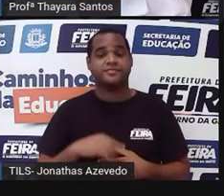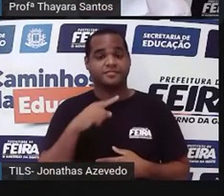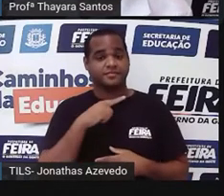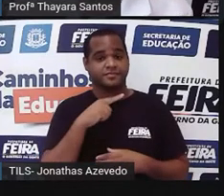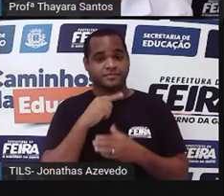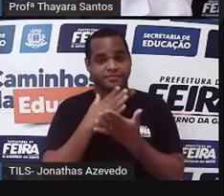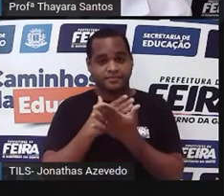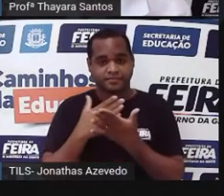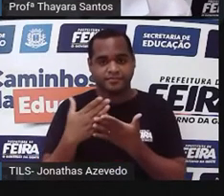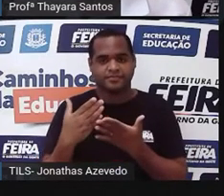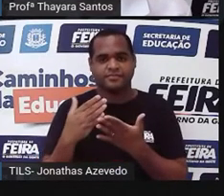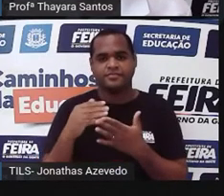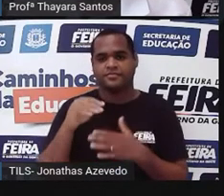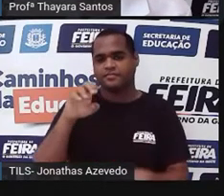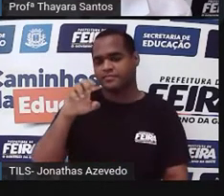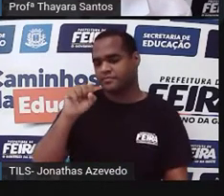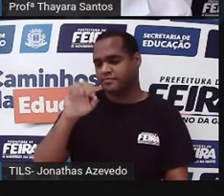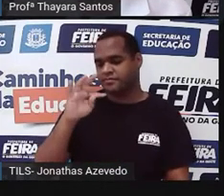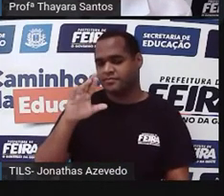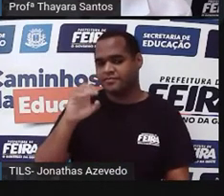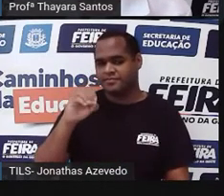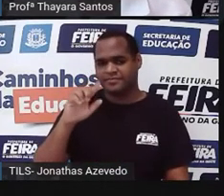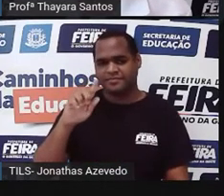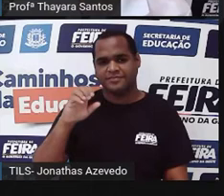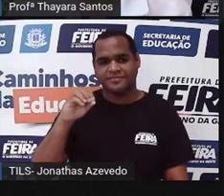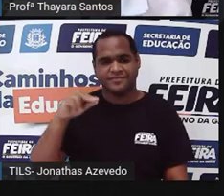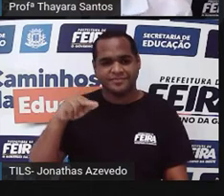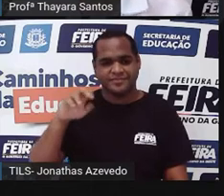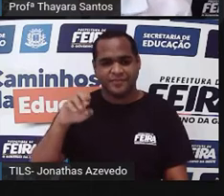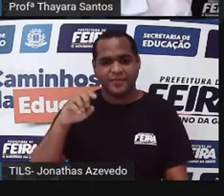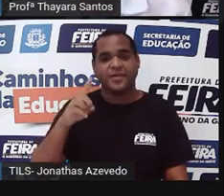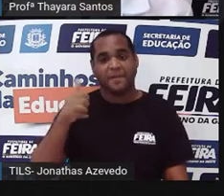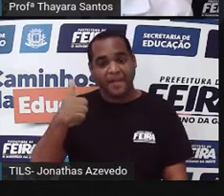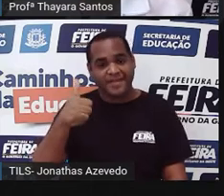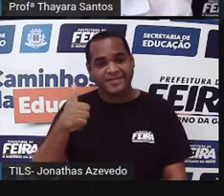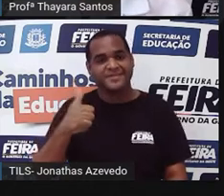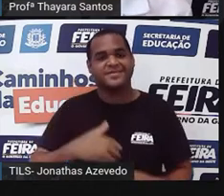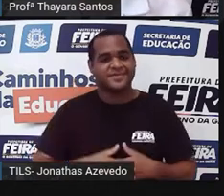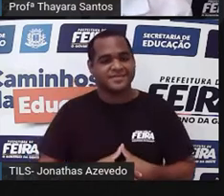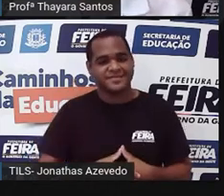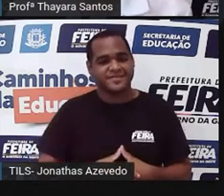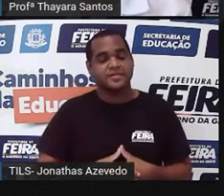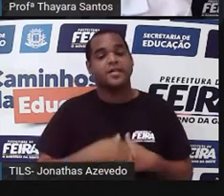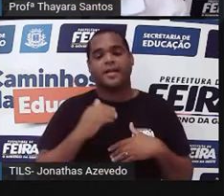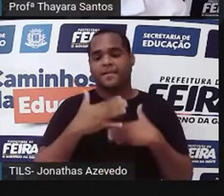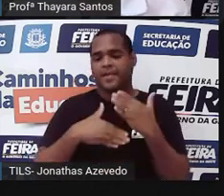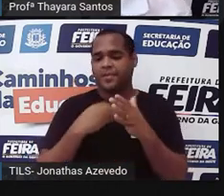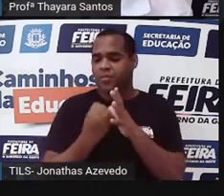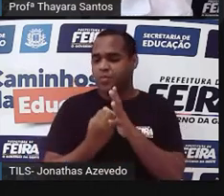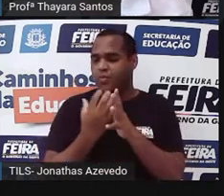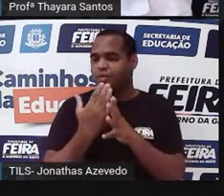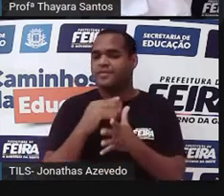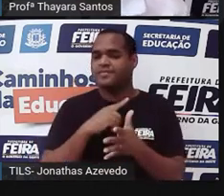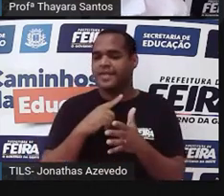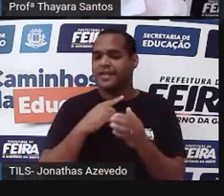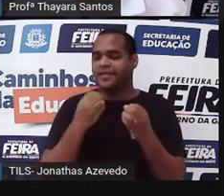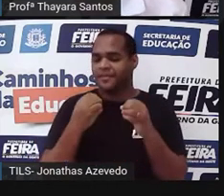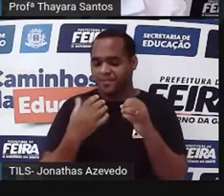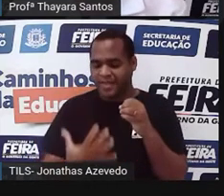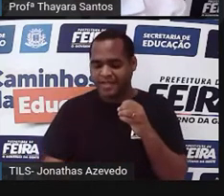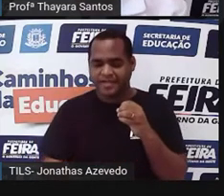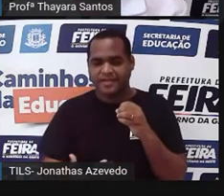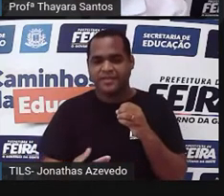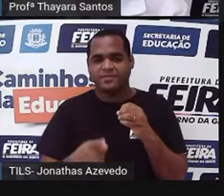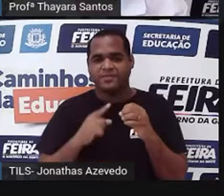estróbilo maduro, né? No estróbilozinho maduro. E quando essa semente cair no chão, ela